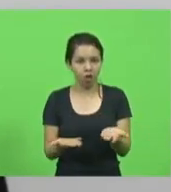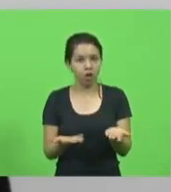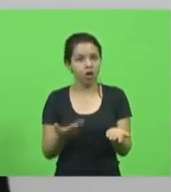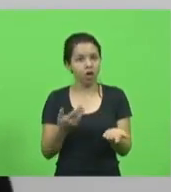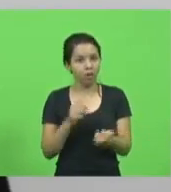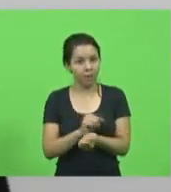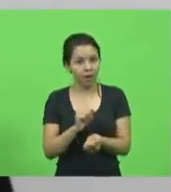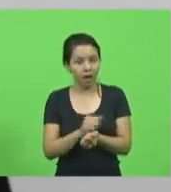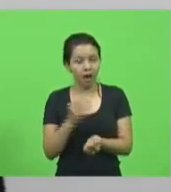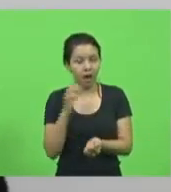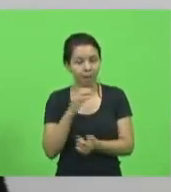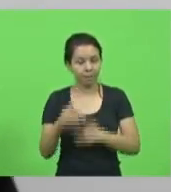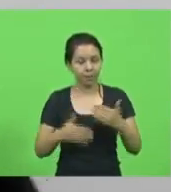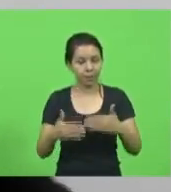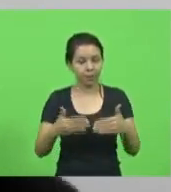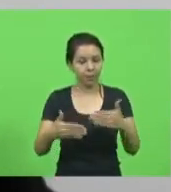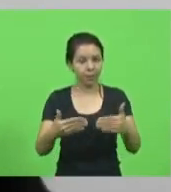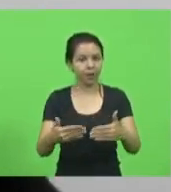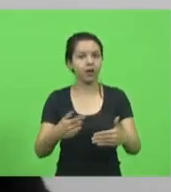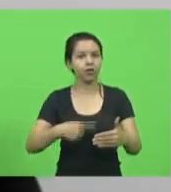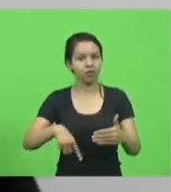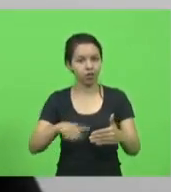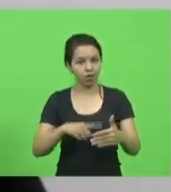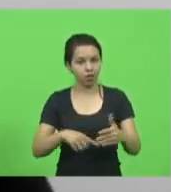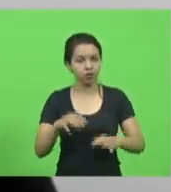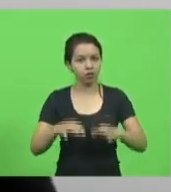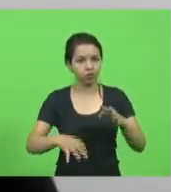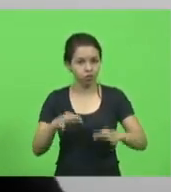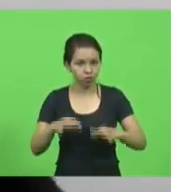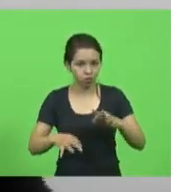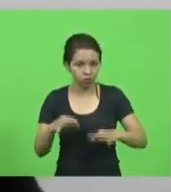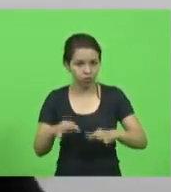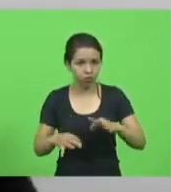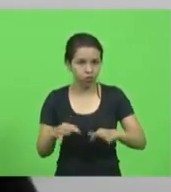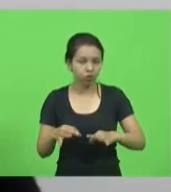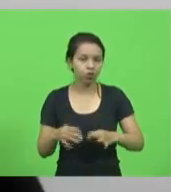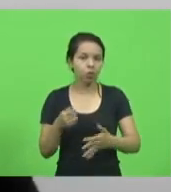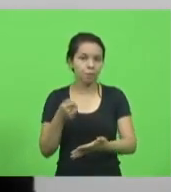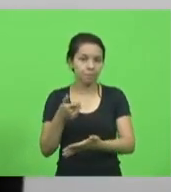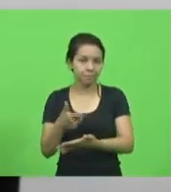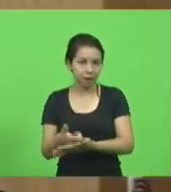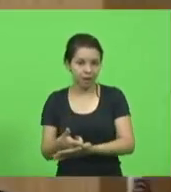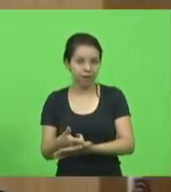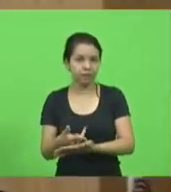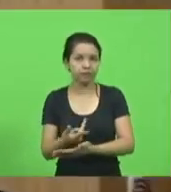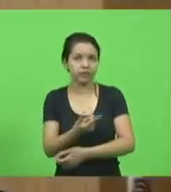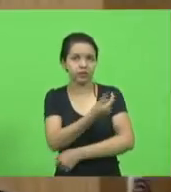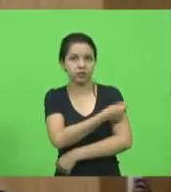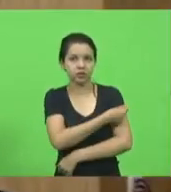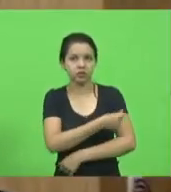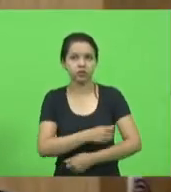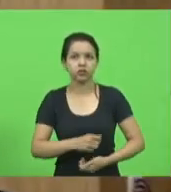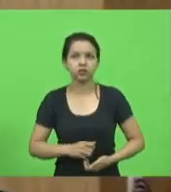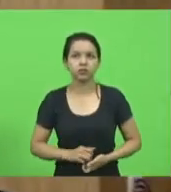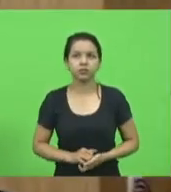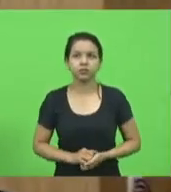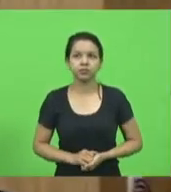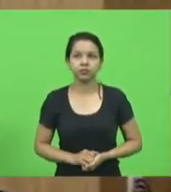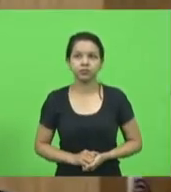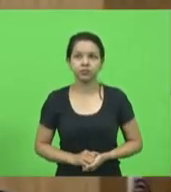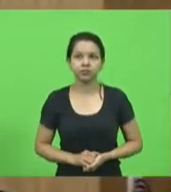tramitação para nós termos também um instrumento jurídico de aquisição de vacinas. Deputado Sareta, me concede uma parte?